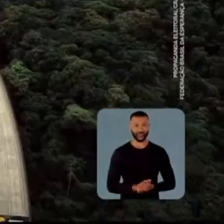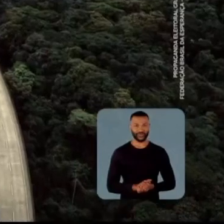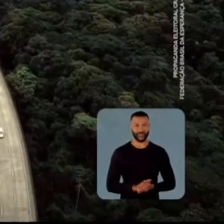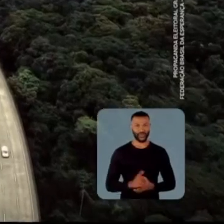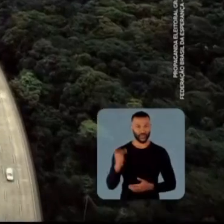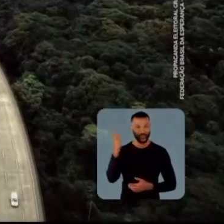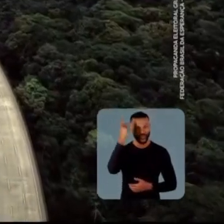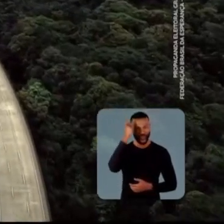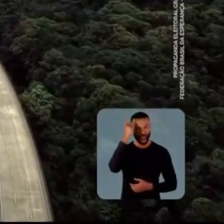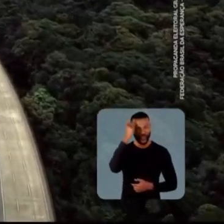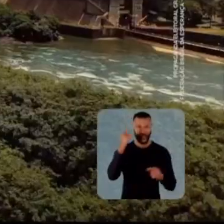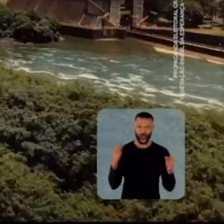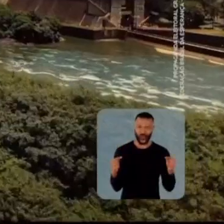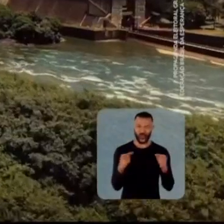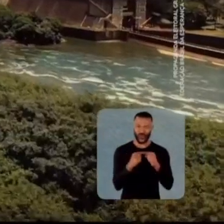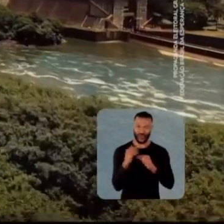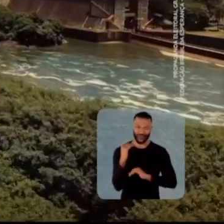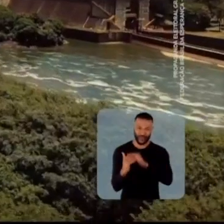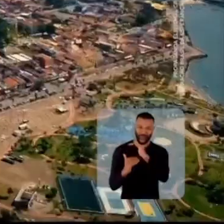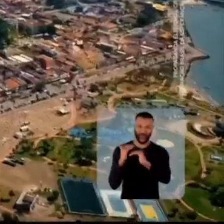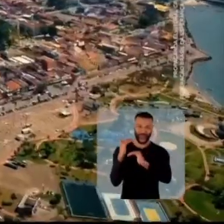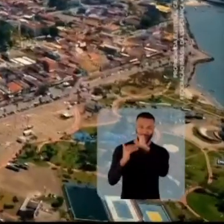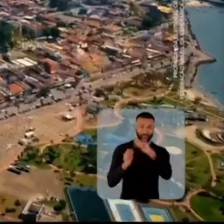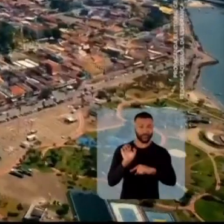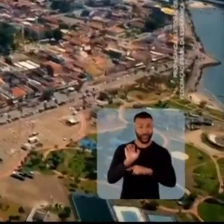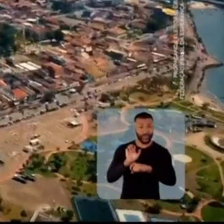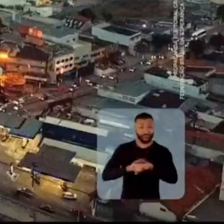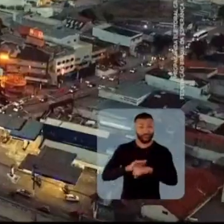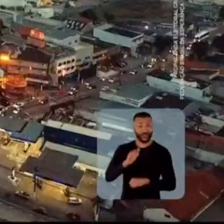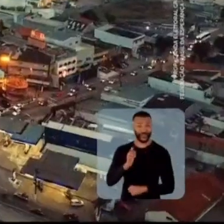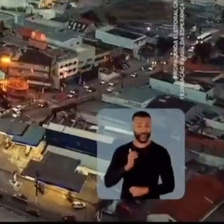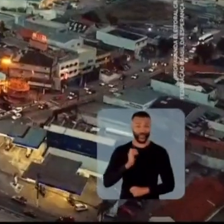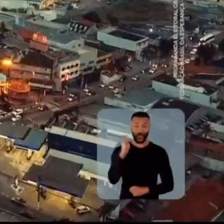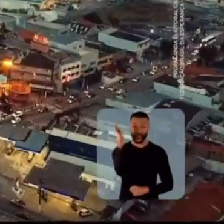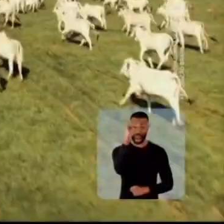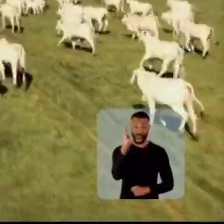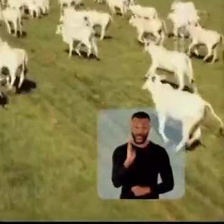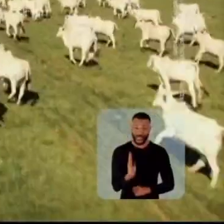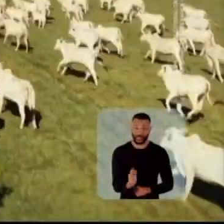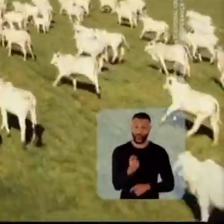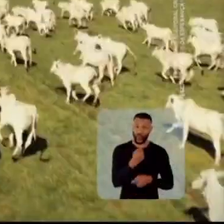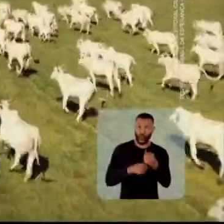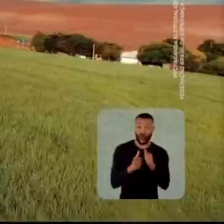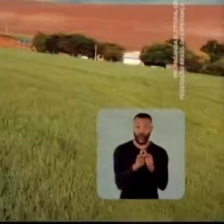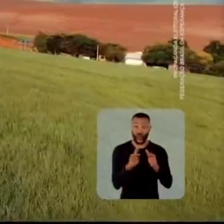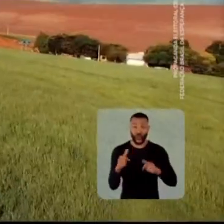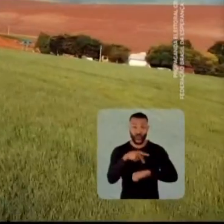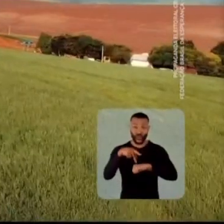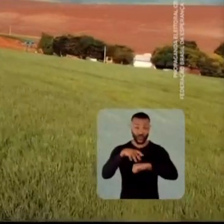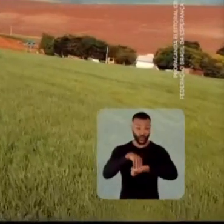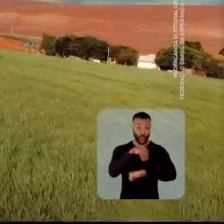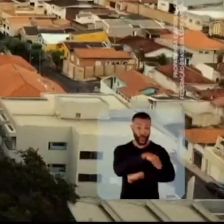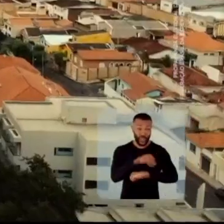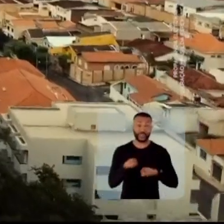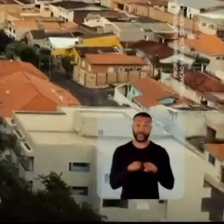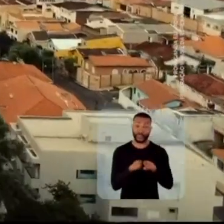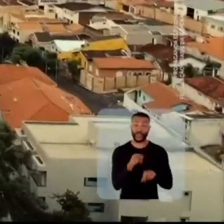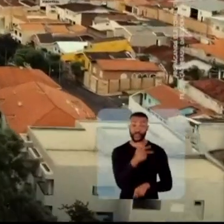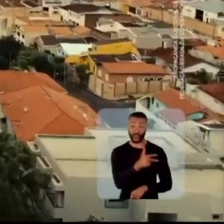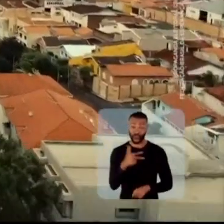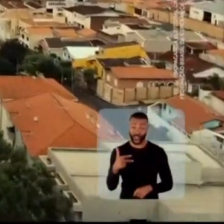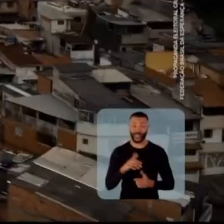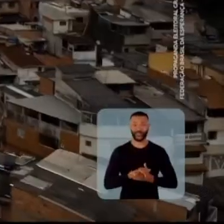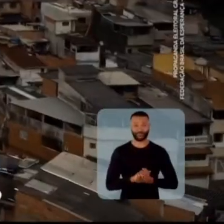São Paulo, sinônimo de progresso. O Estado mais rico do Brasil. Uma economia maior que a da Suécia e da